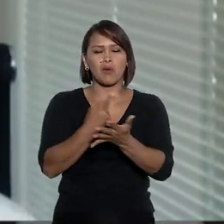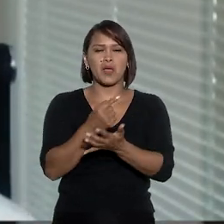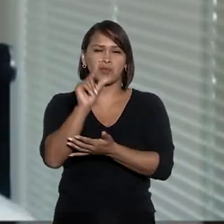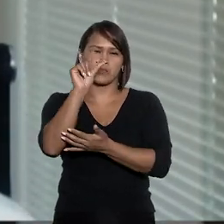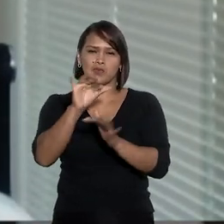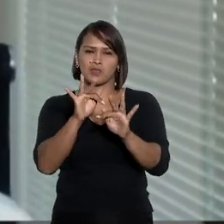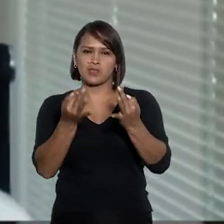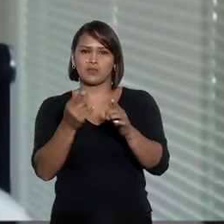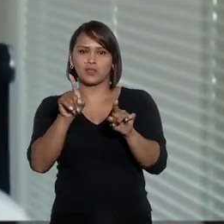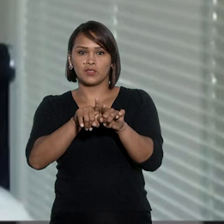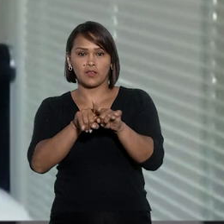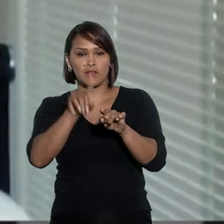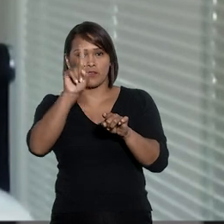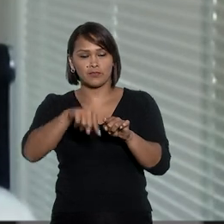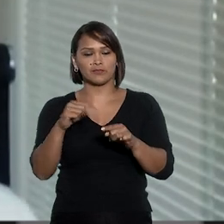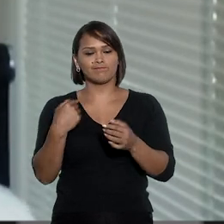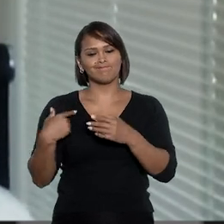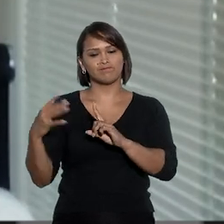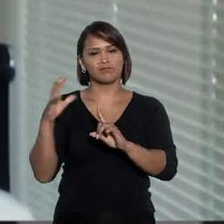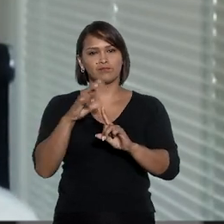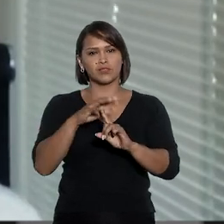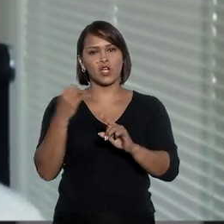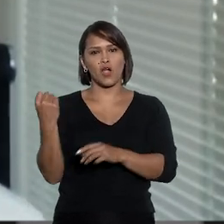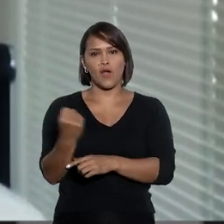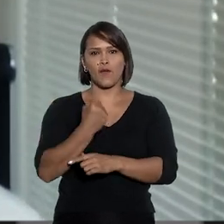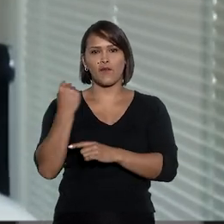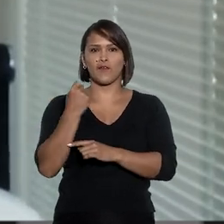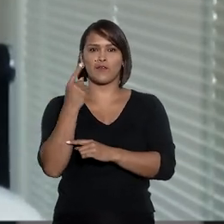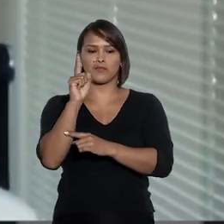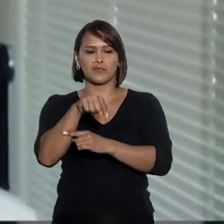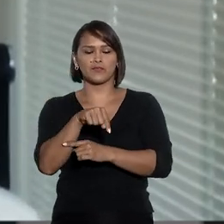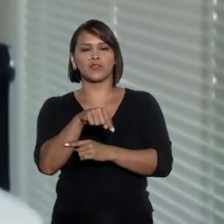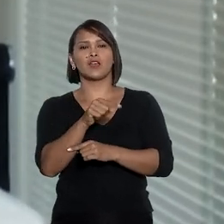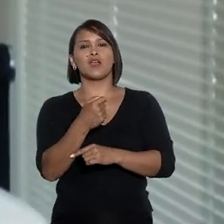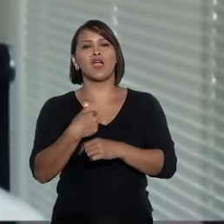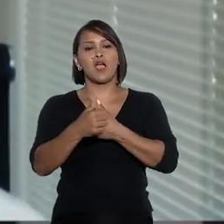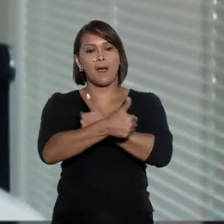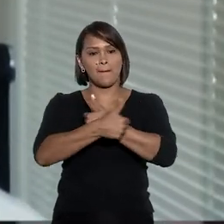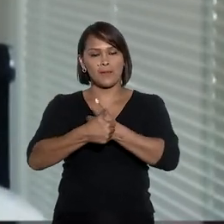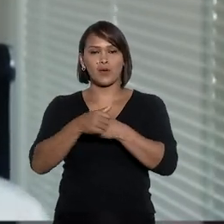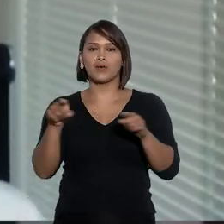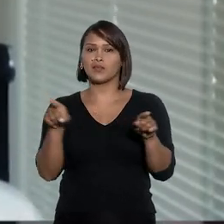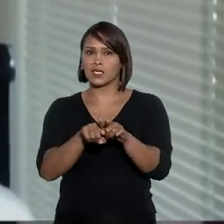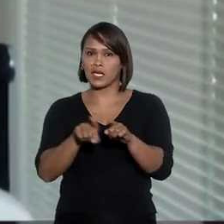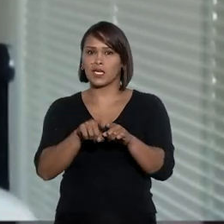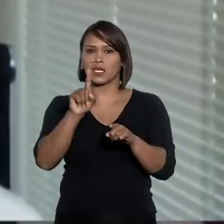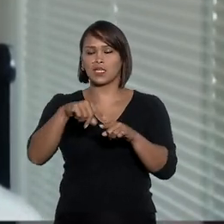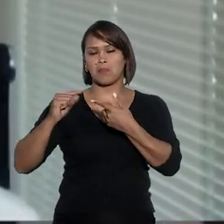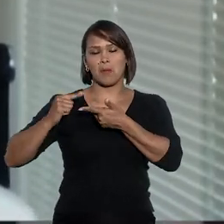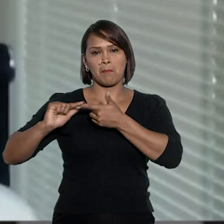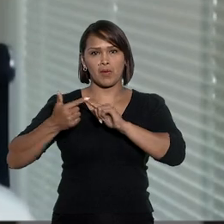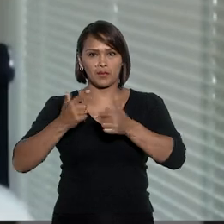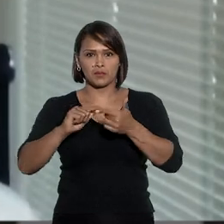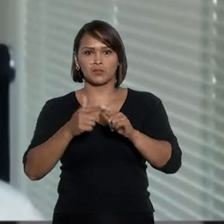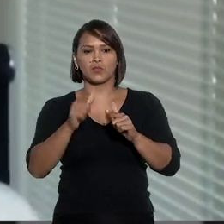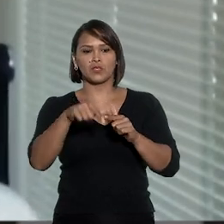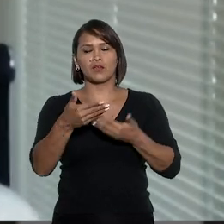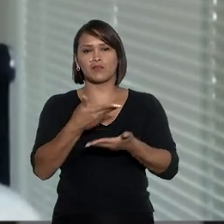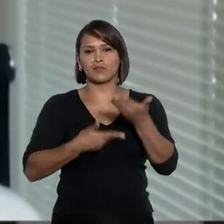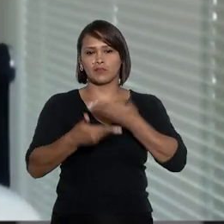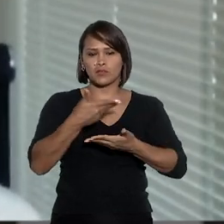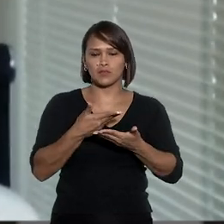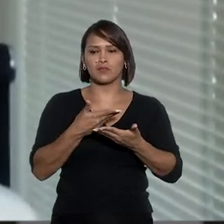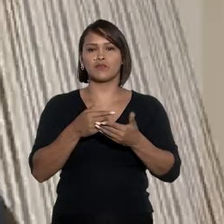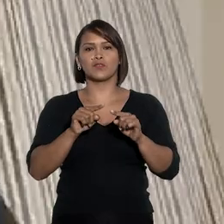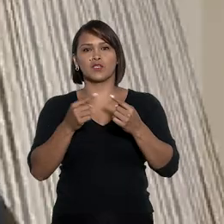aborrecimento, foi uma situação que realmente atingiu de forma grave a questão moral e também patrimonial dos